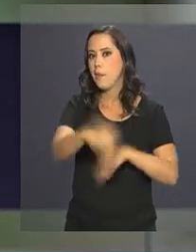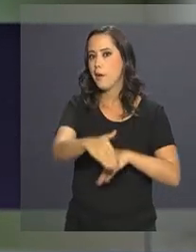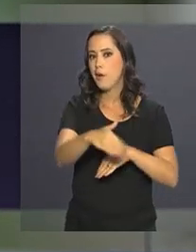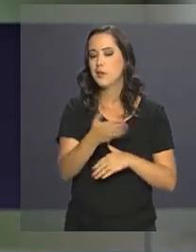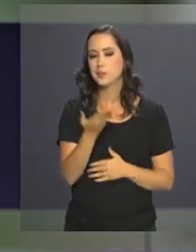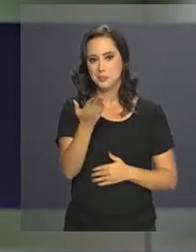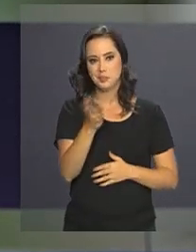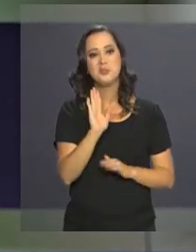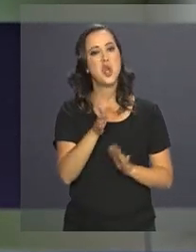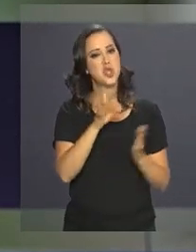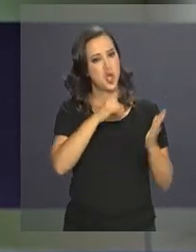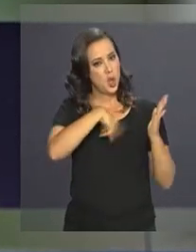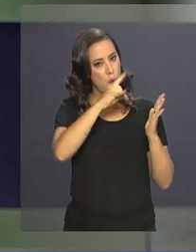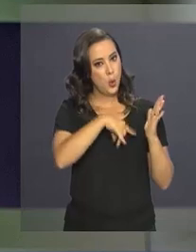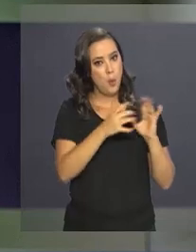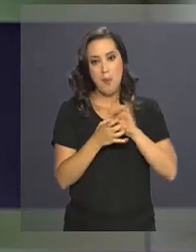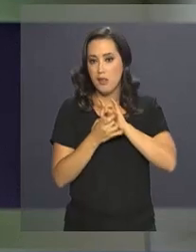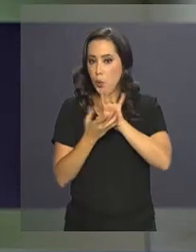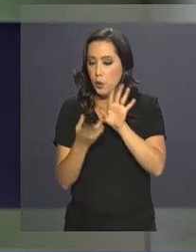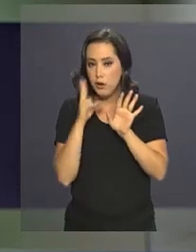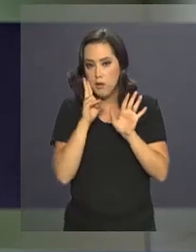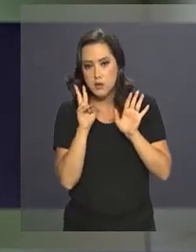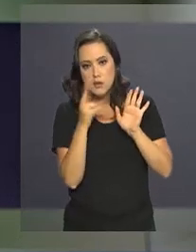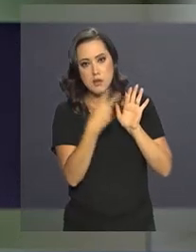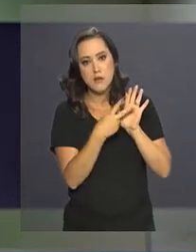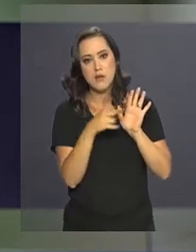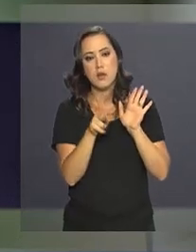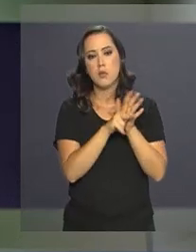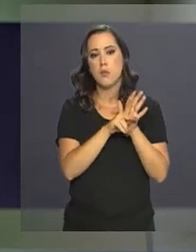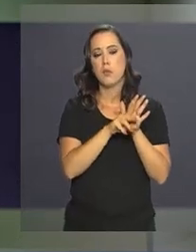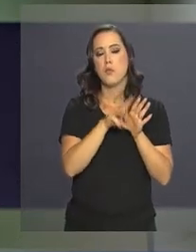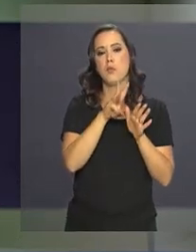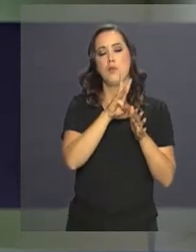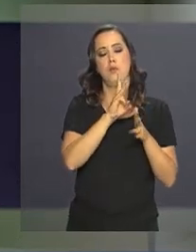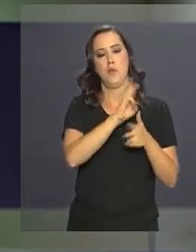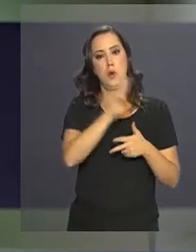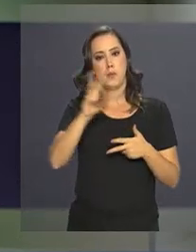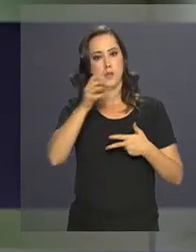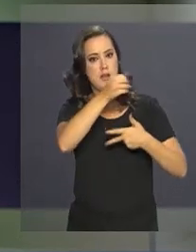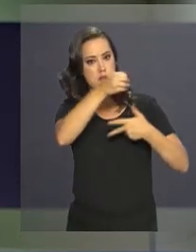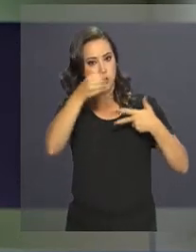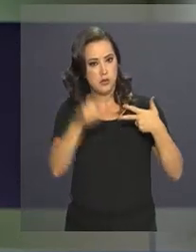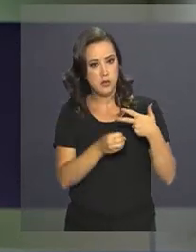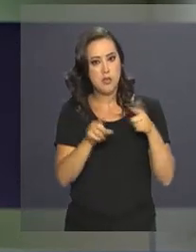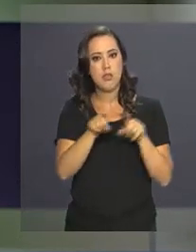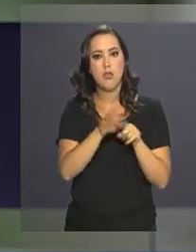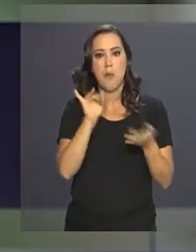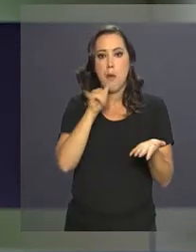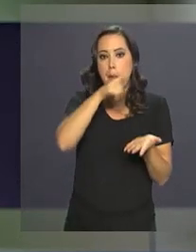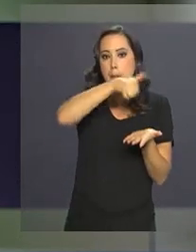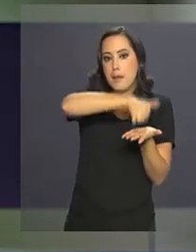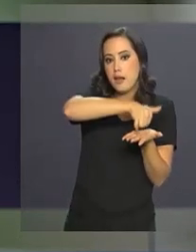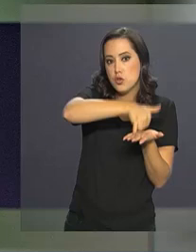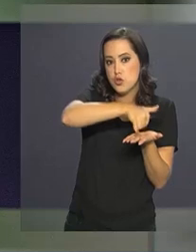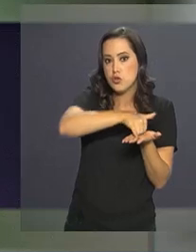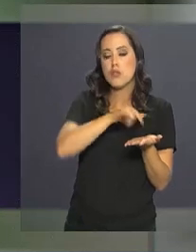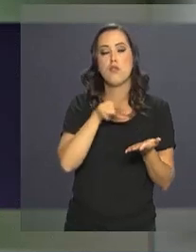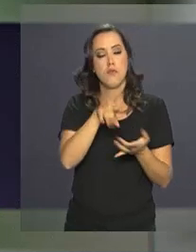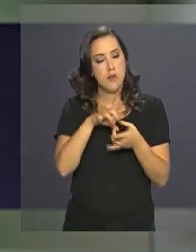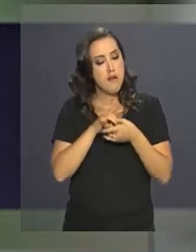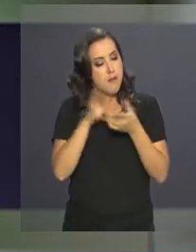confirmação já está disponível e pode ser acessado na página do participante e também pelo aplicativo do Enem 2018,